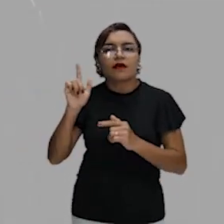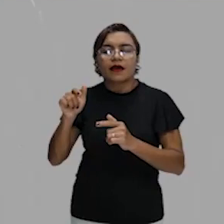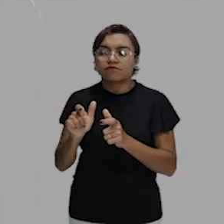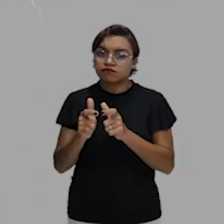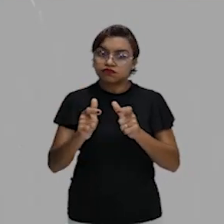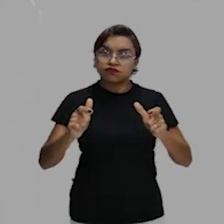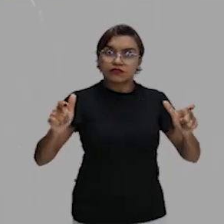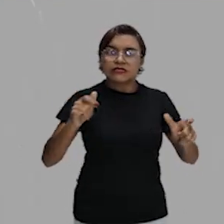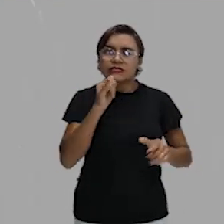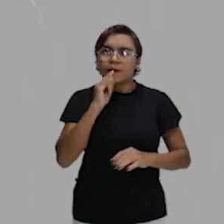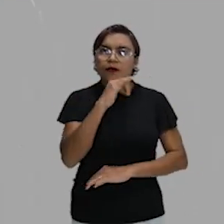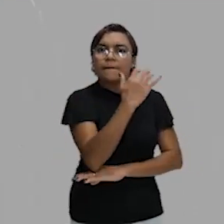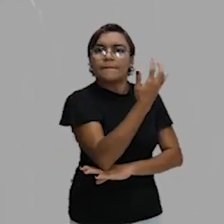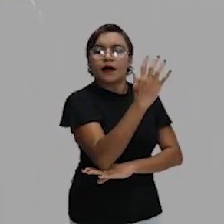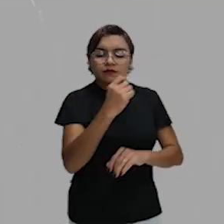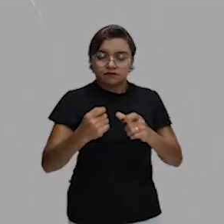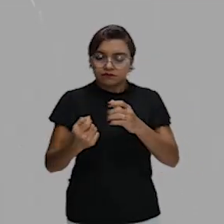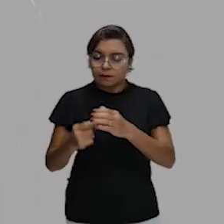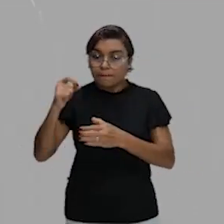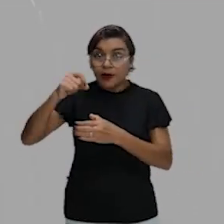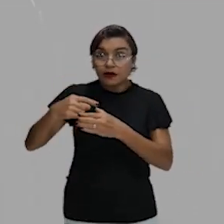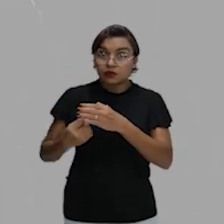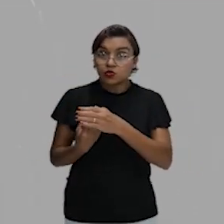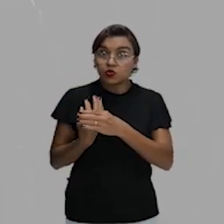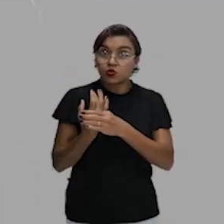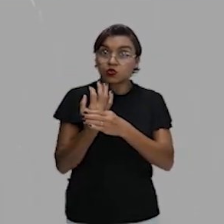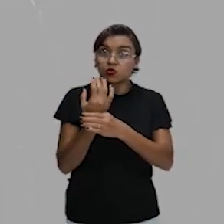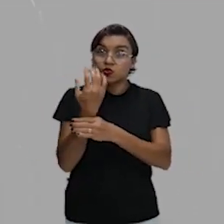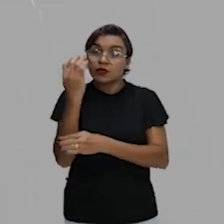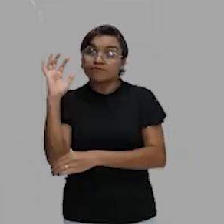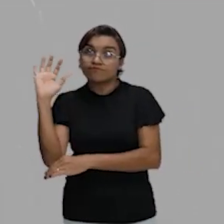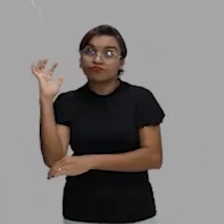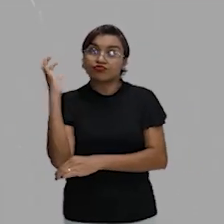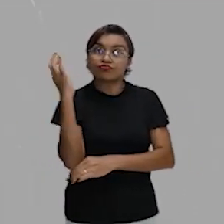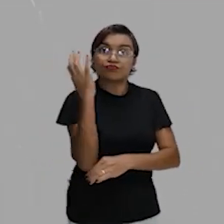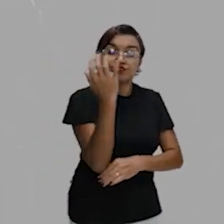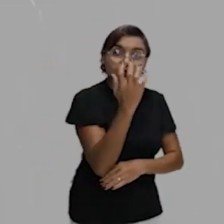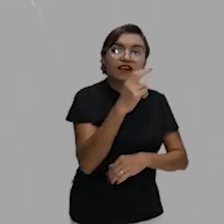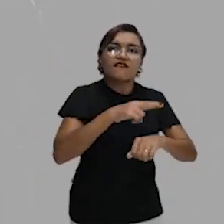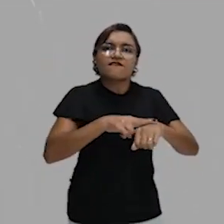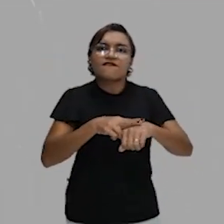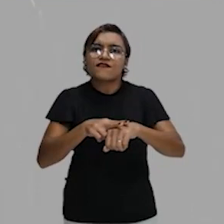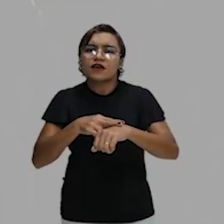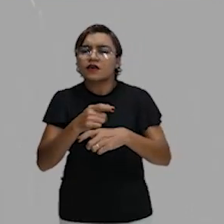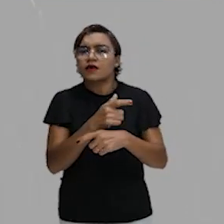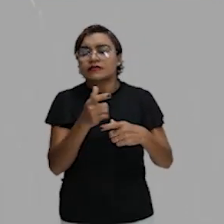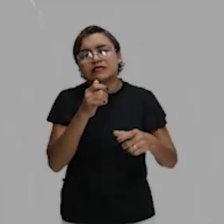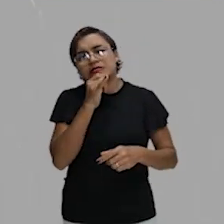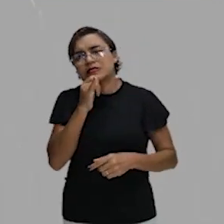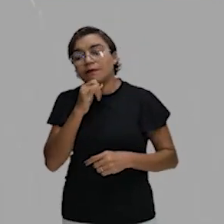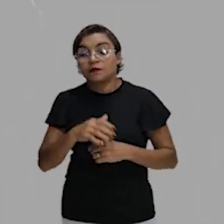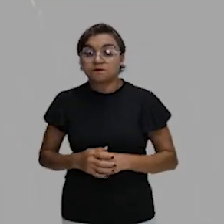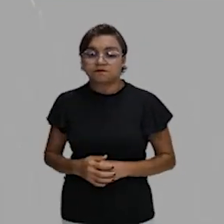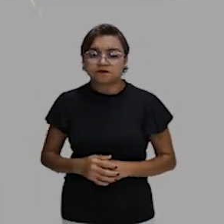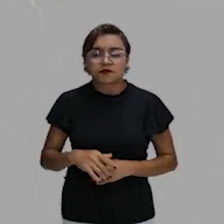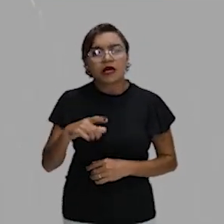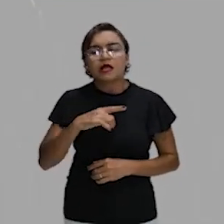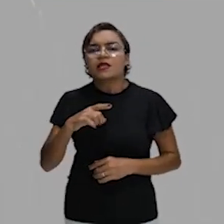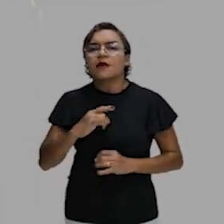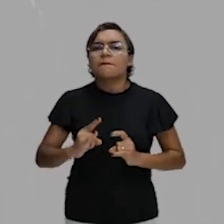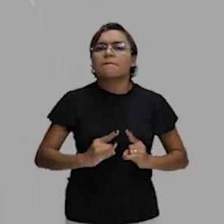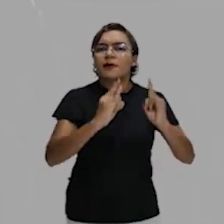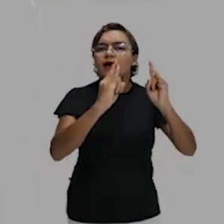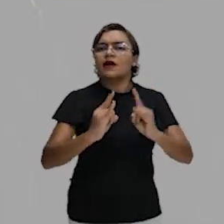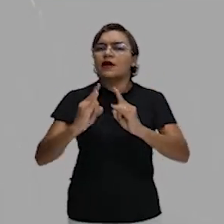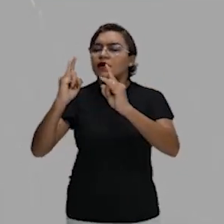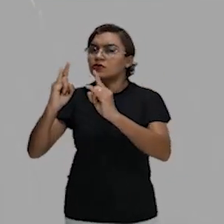dos espaços verdes, diminuindo também a quantidade de concreto, mas principalmente aumentando a proporção de sombra. Nós temos muitos prédios hoje